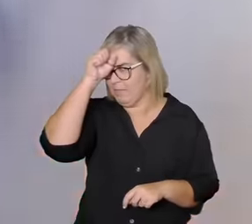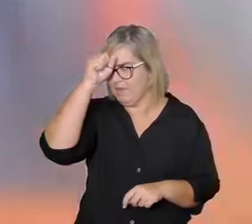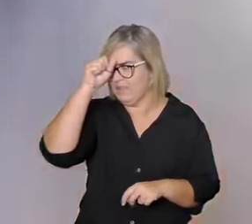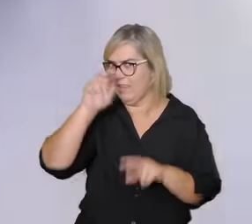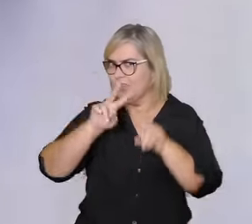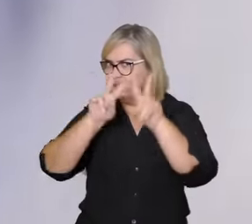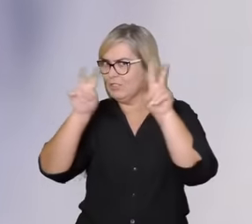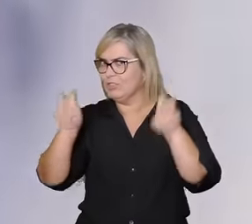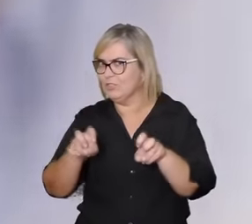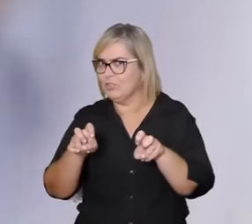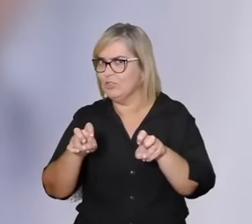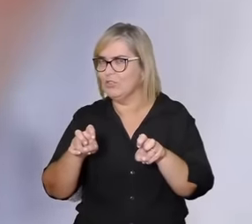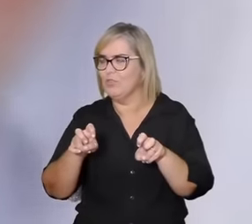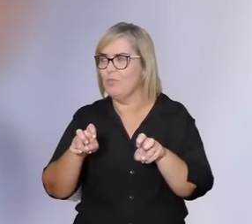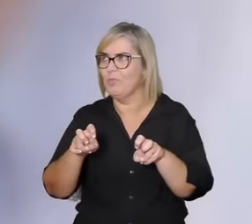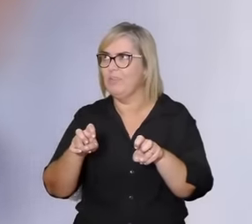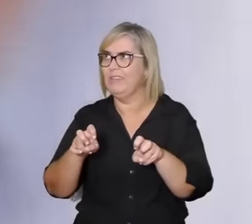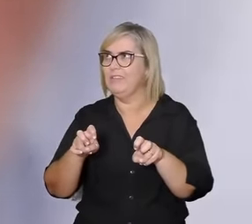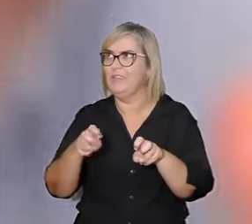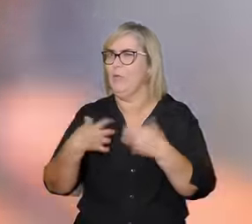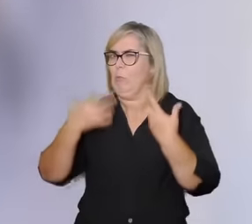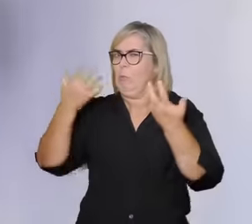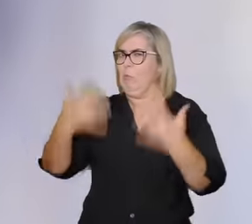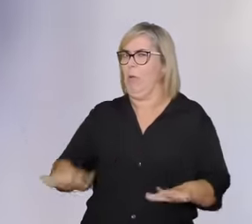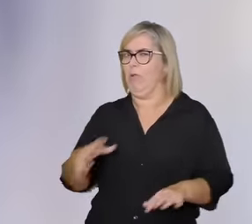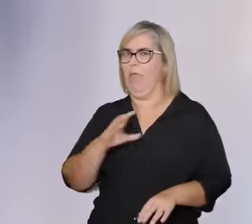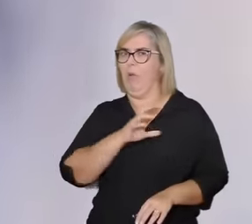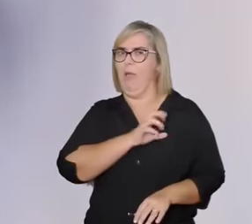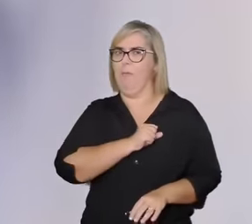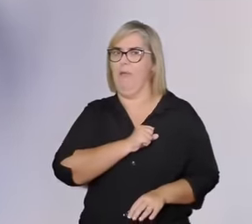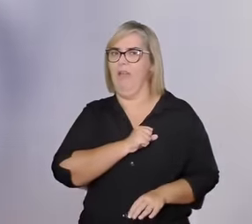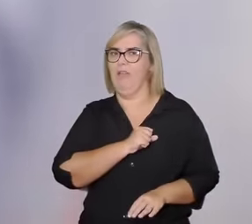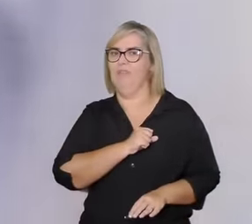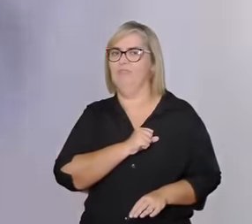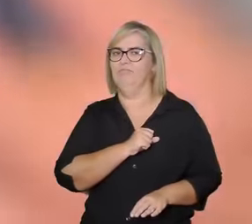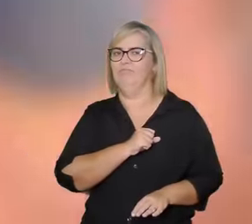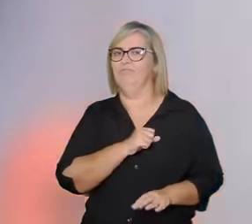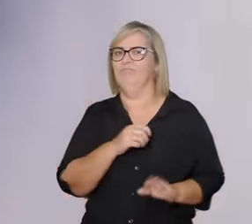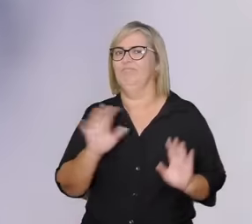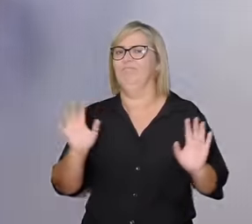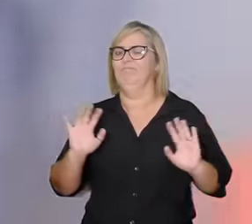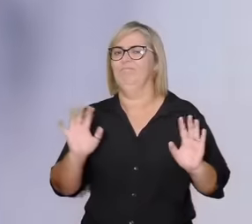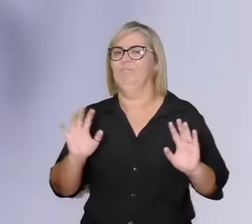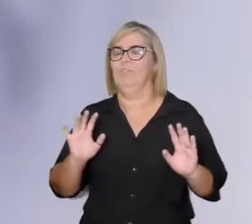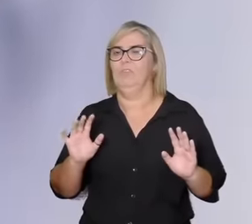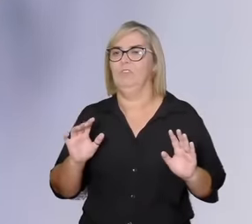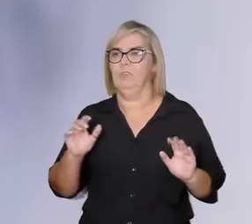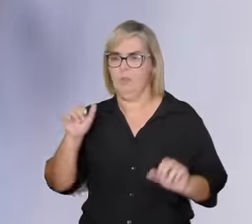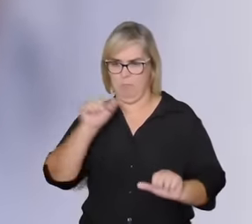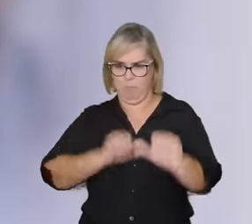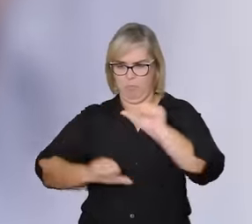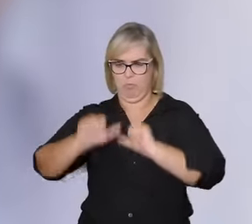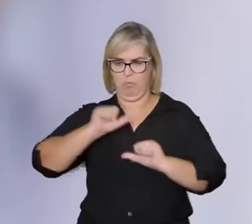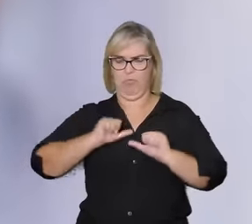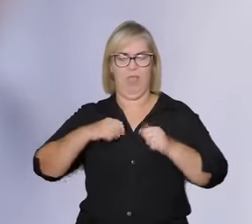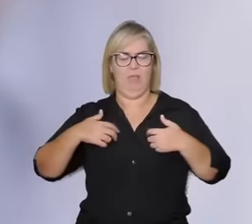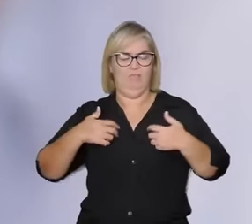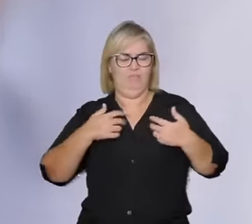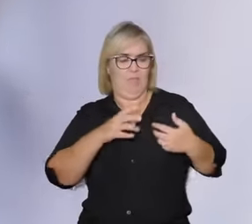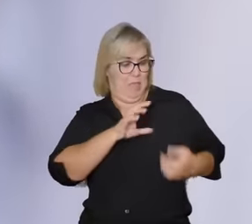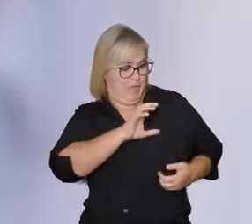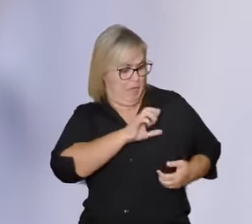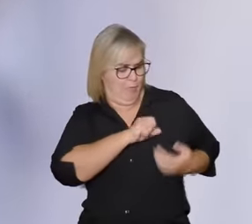arte de desamar de deixar de amar de transformar-se para que esse sentimento